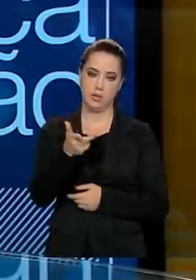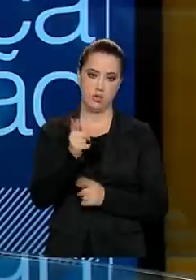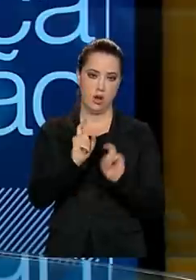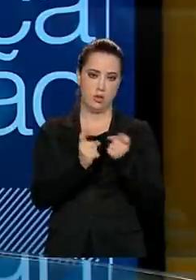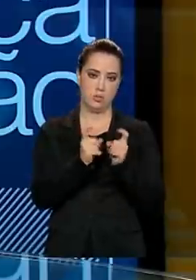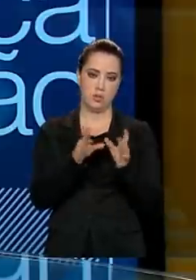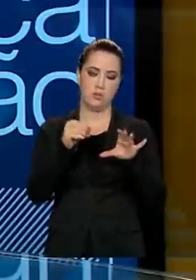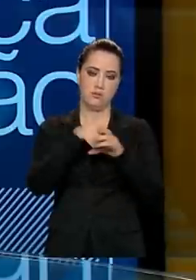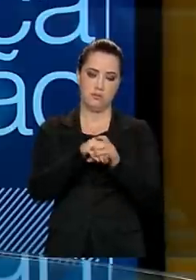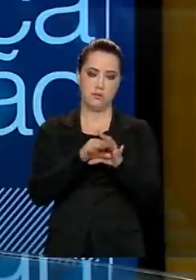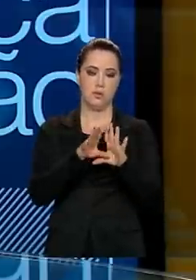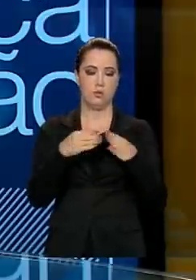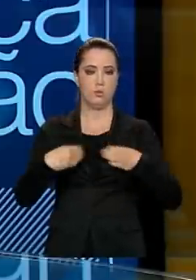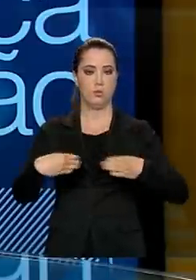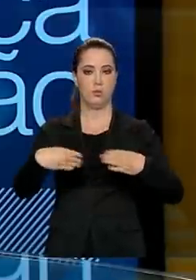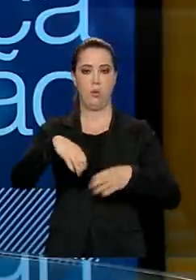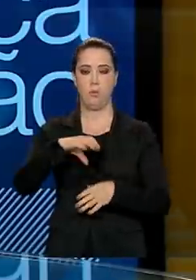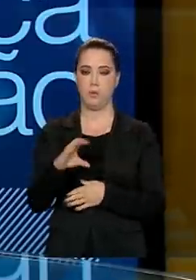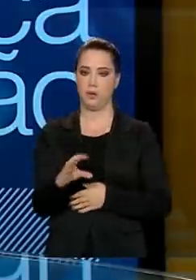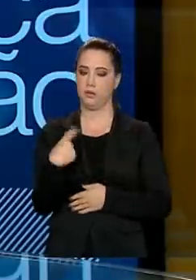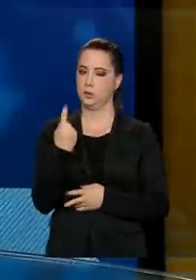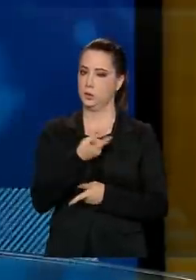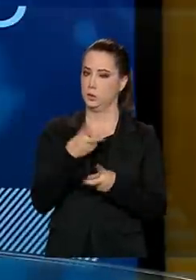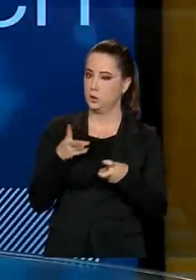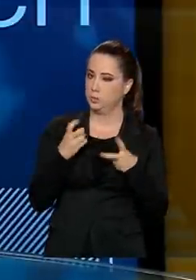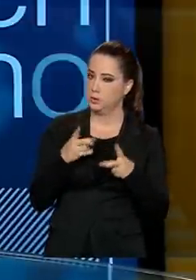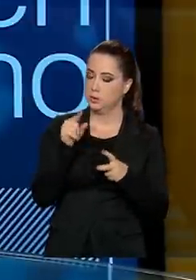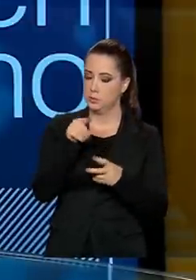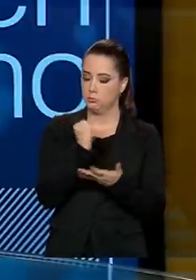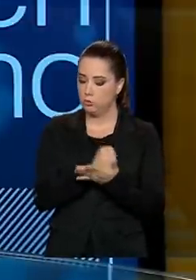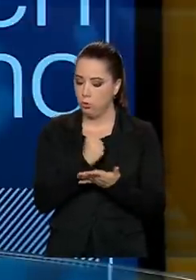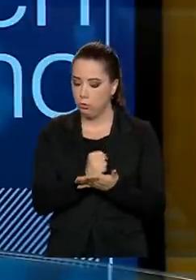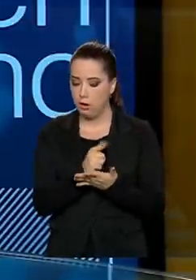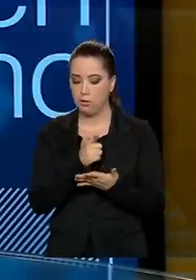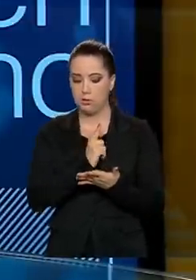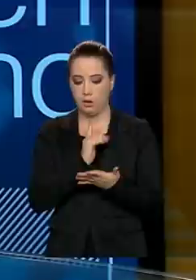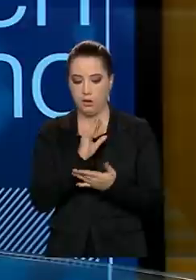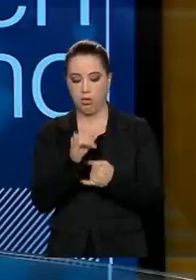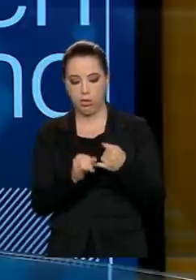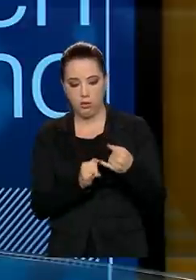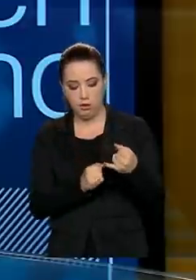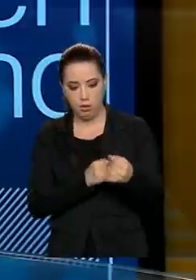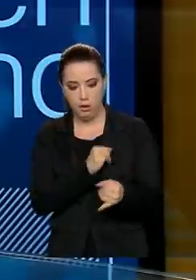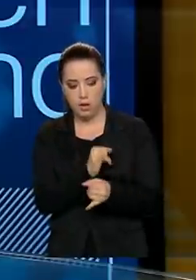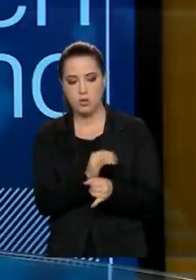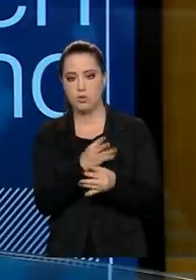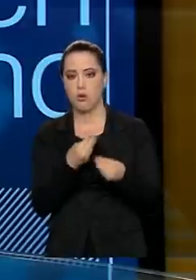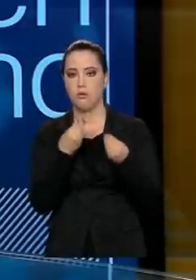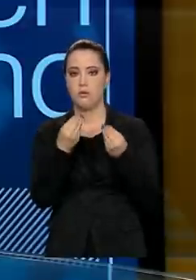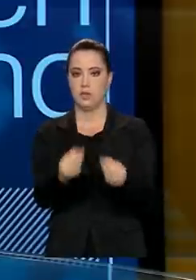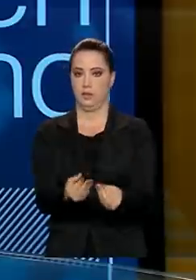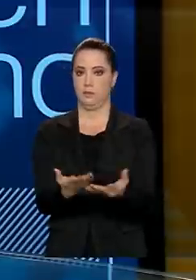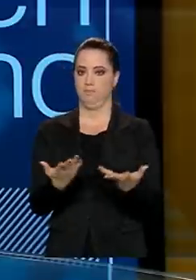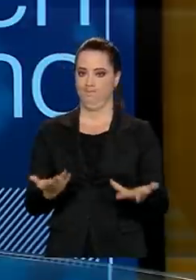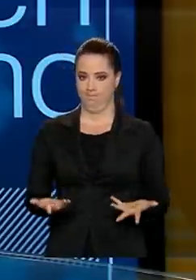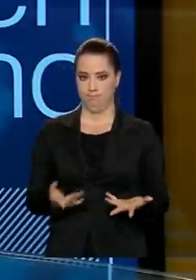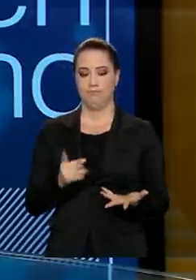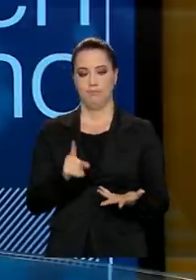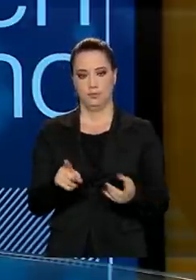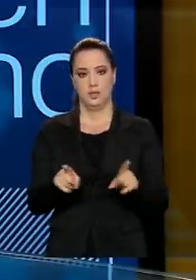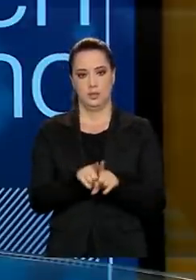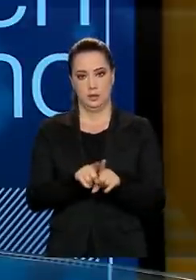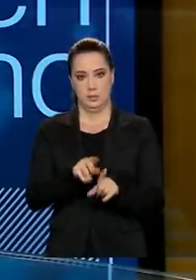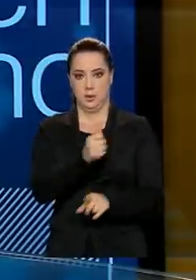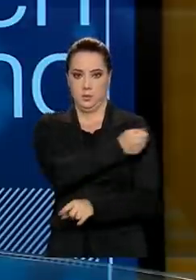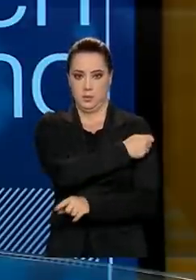gestão com o Ministério da Educação. E nós verificamos que, no âmbito desse contrato, está previsto a conectividade também